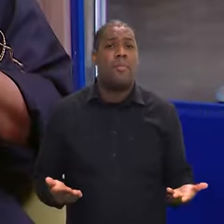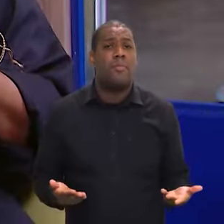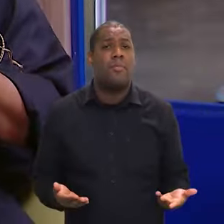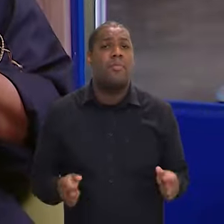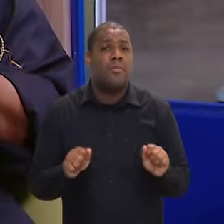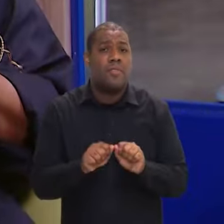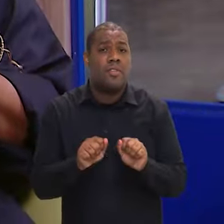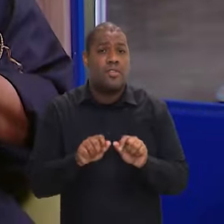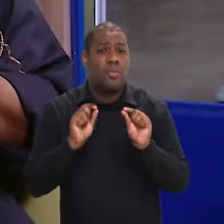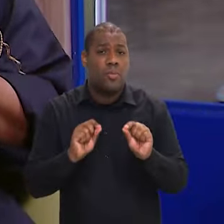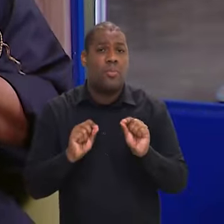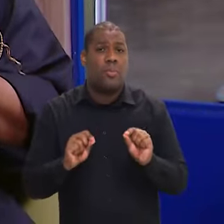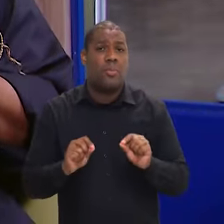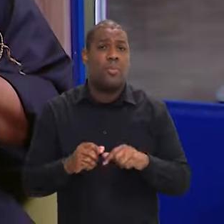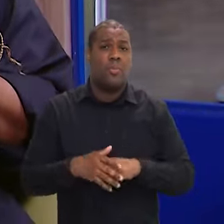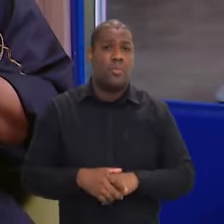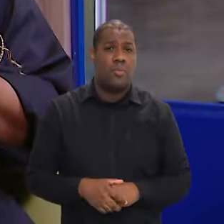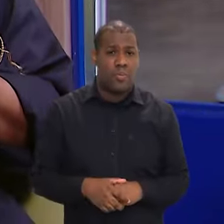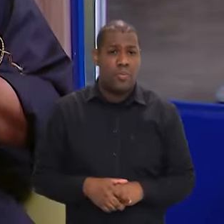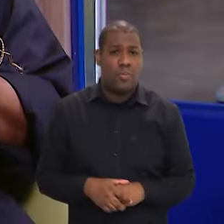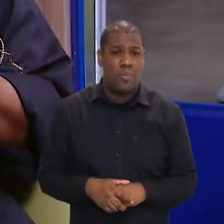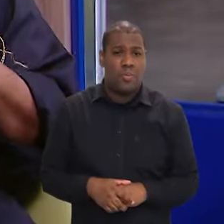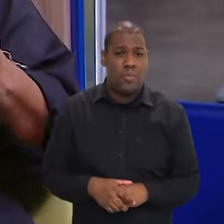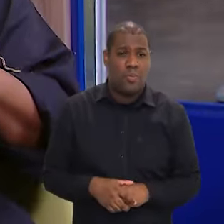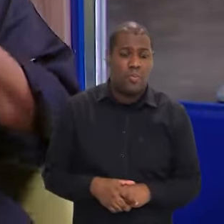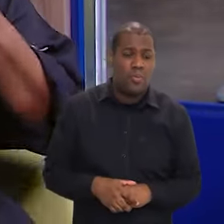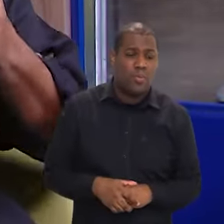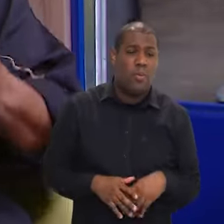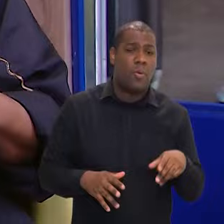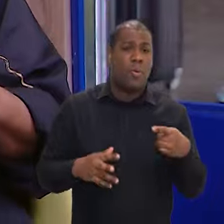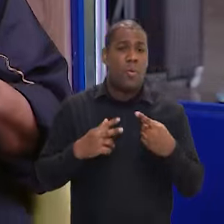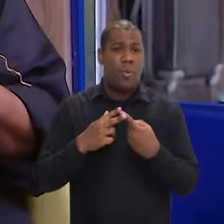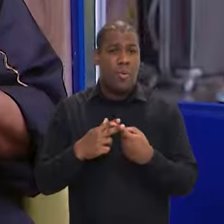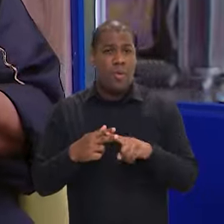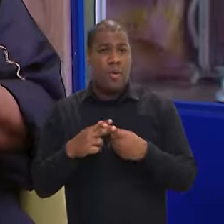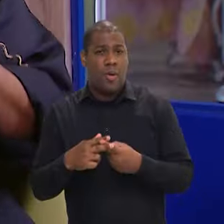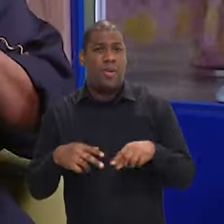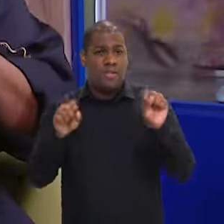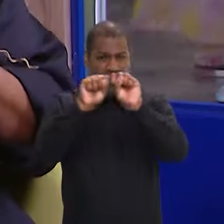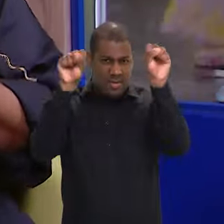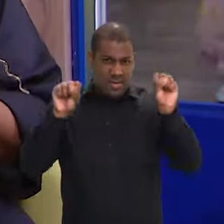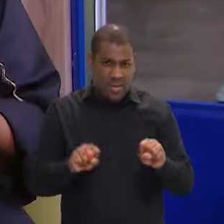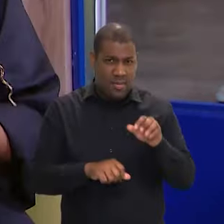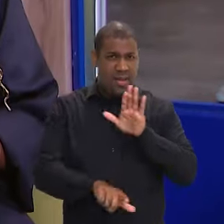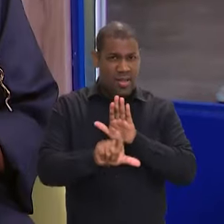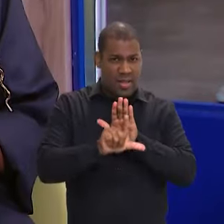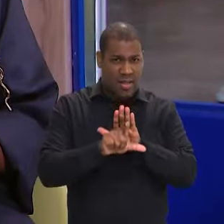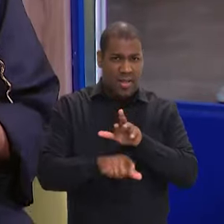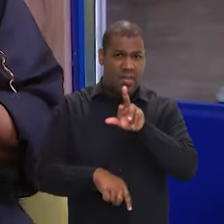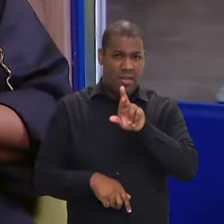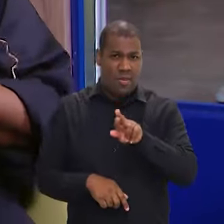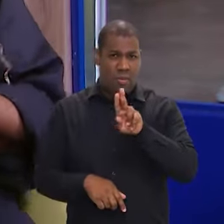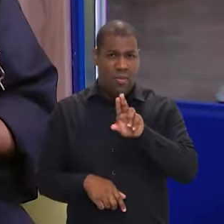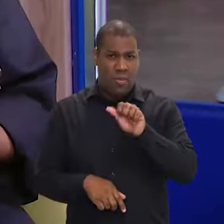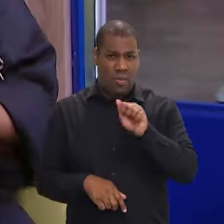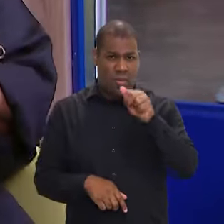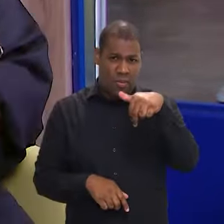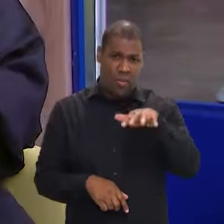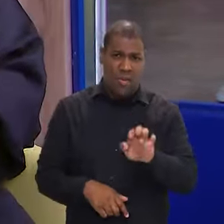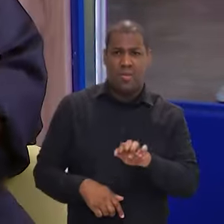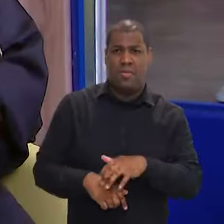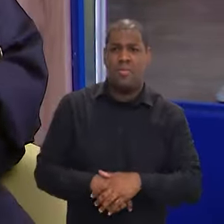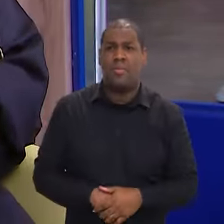fazendo o que em relação a isso? Nós estamos também melhorando o sistema tanto de governança da Lei Oney, trazendo o quê?